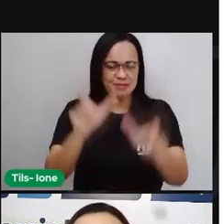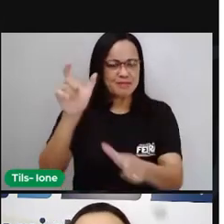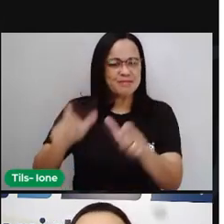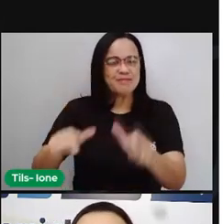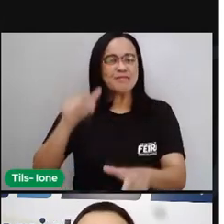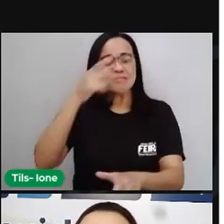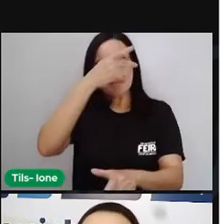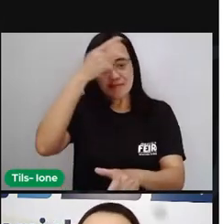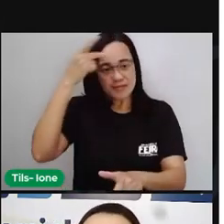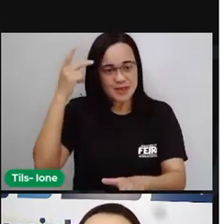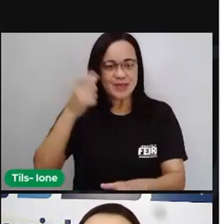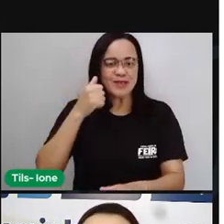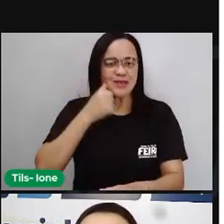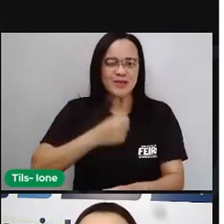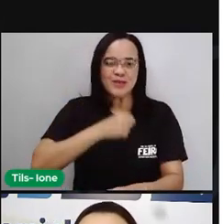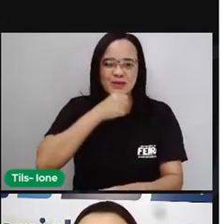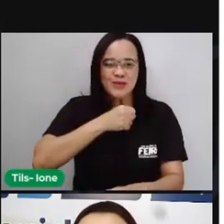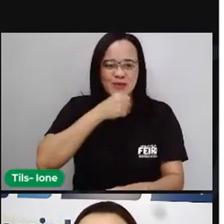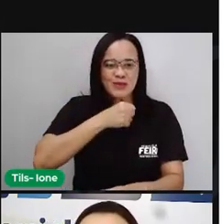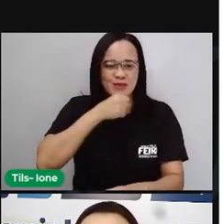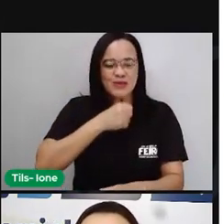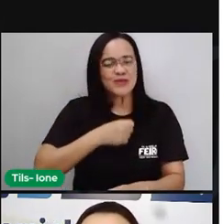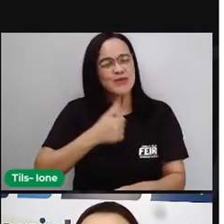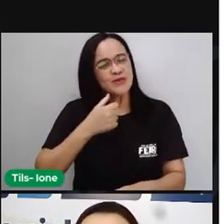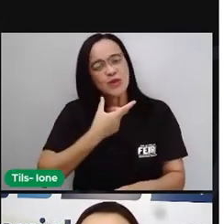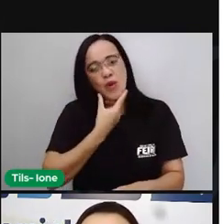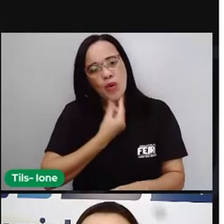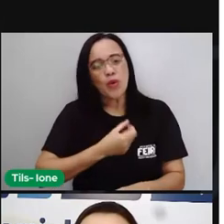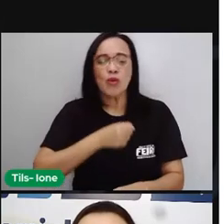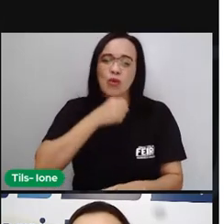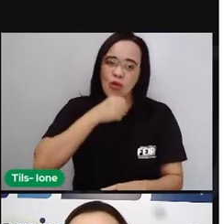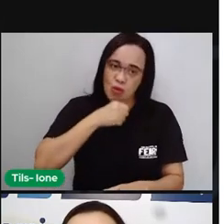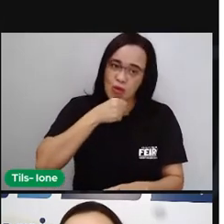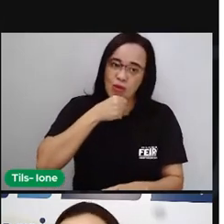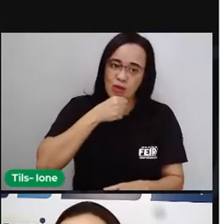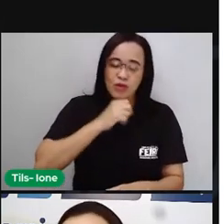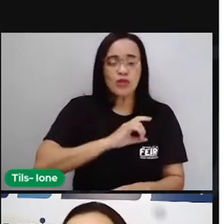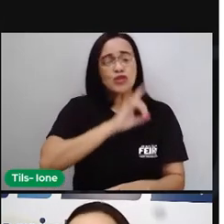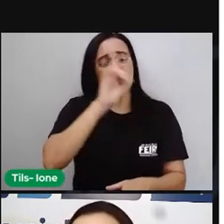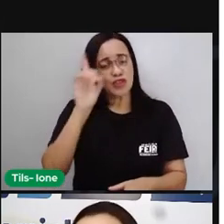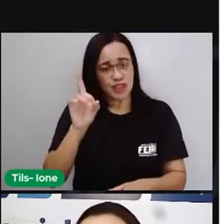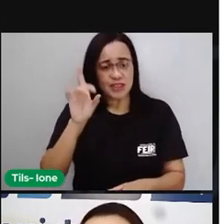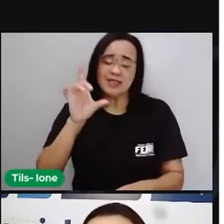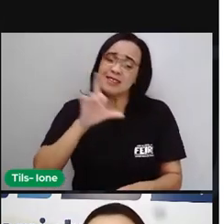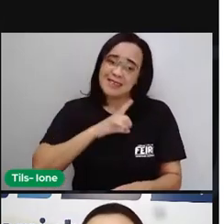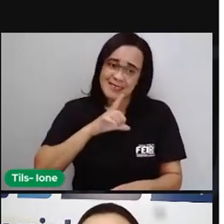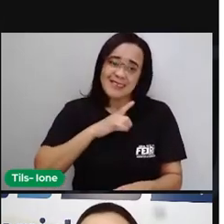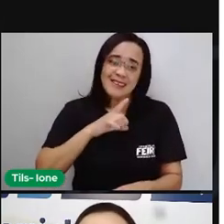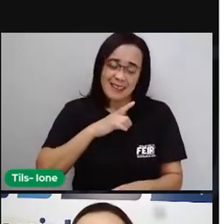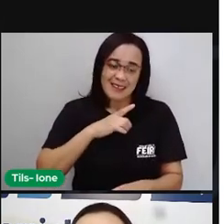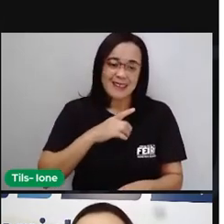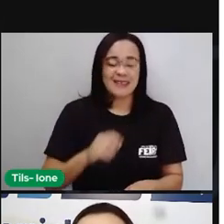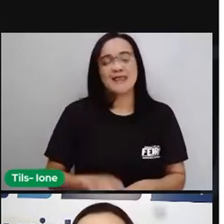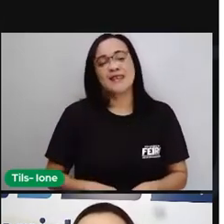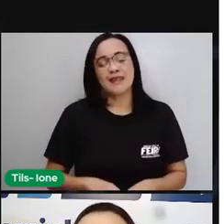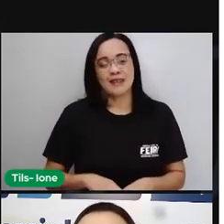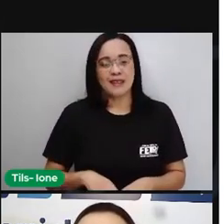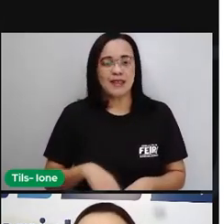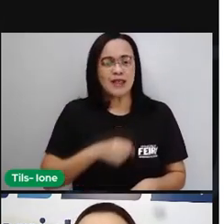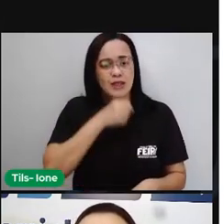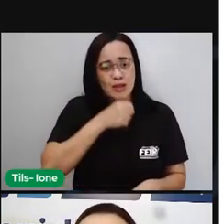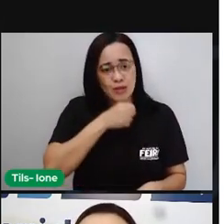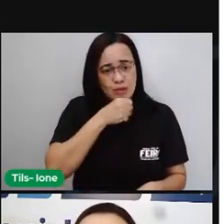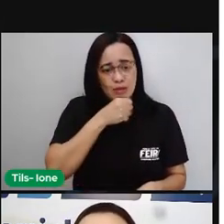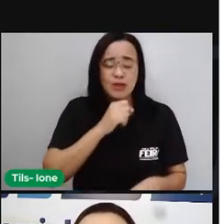O dia da vovó pra se homenagear essas pessoas, né? Não só os idosos, tem vovó jovens aí também, mas pra